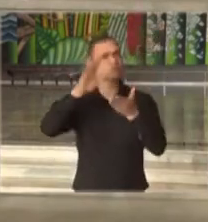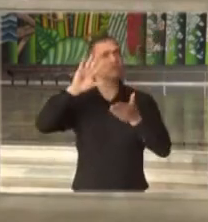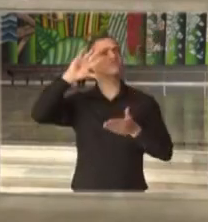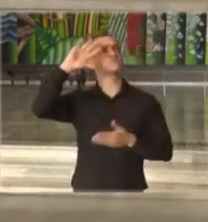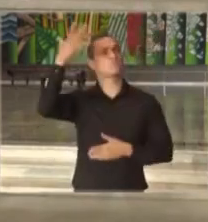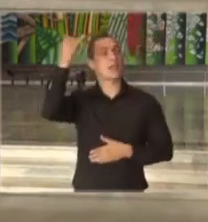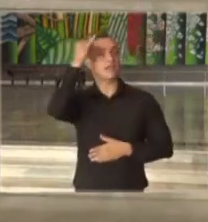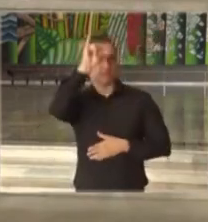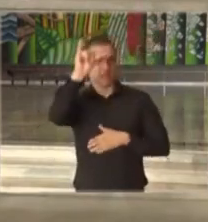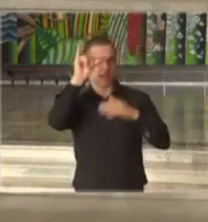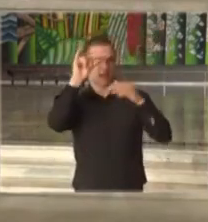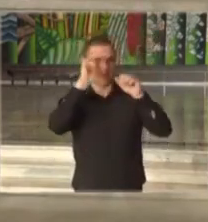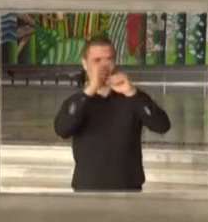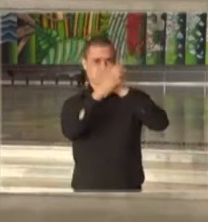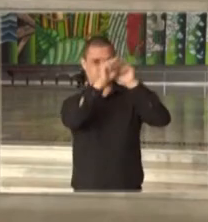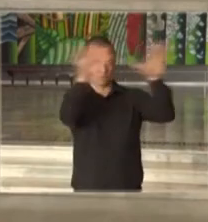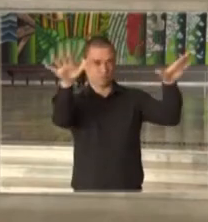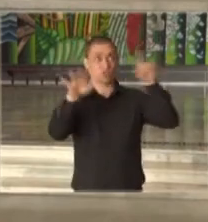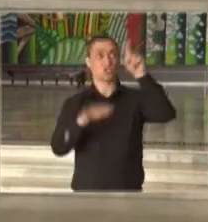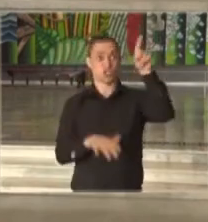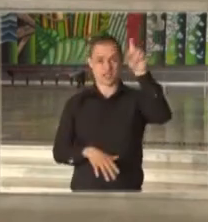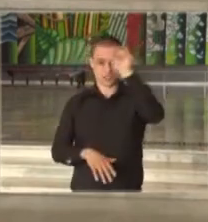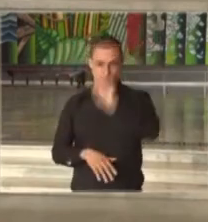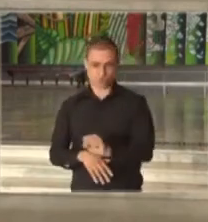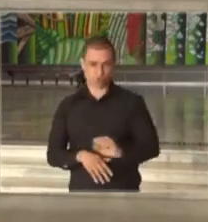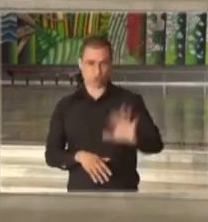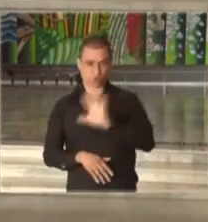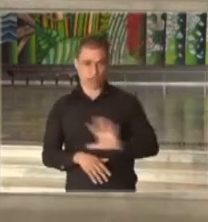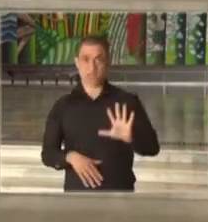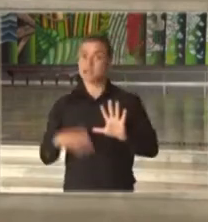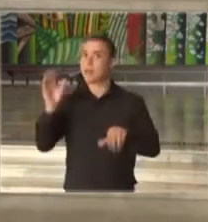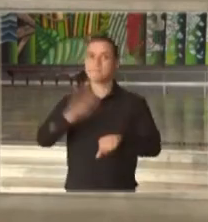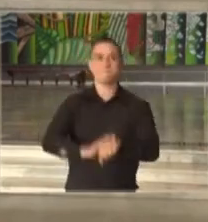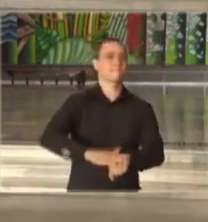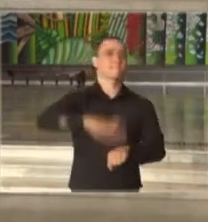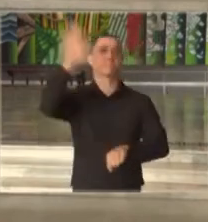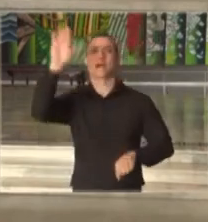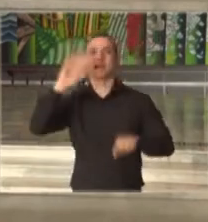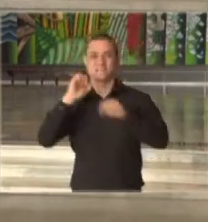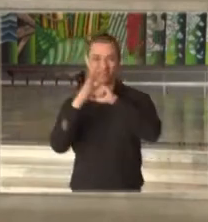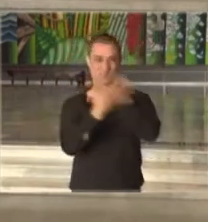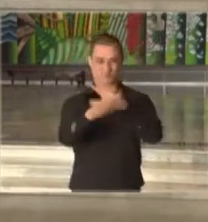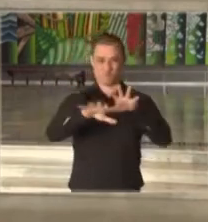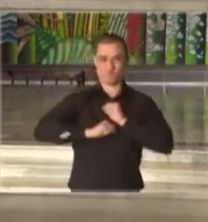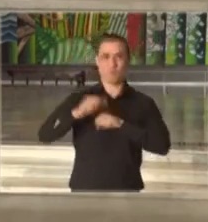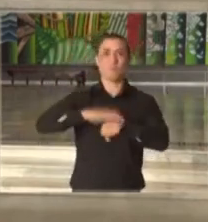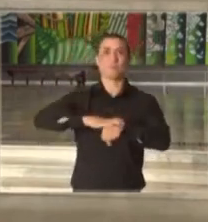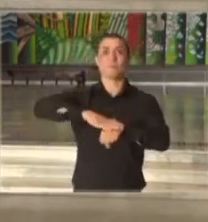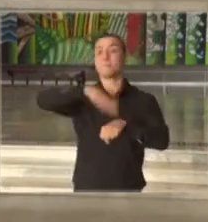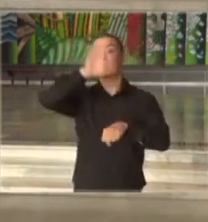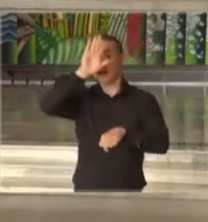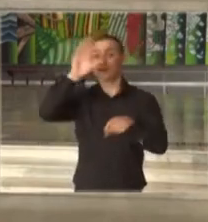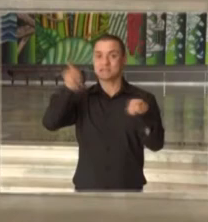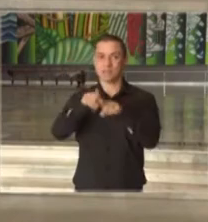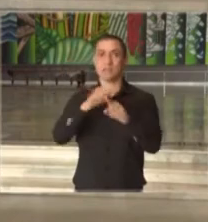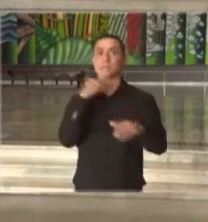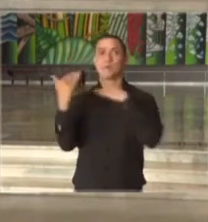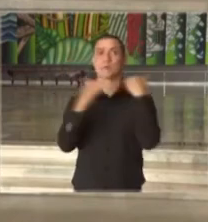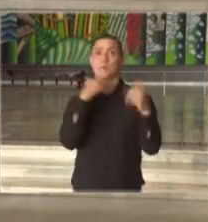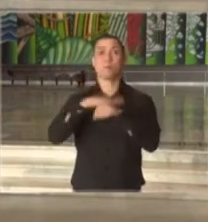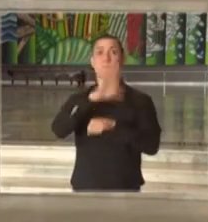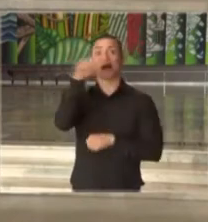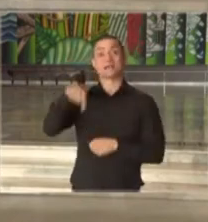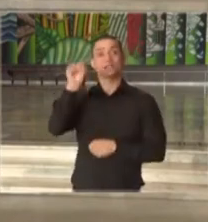conter a pandemia. Dado que a região Sudeste é a mais afetada em número de casos confirmados e óbitos até o